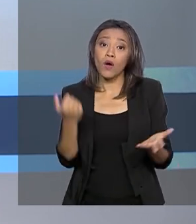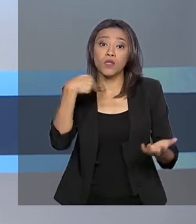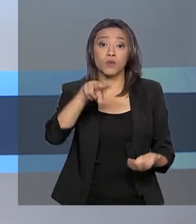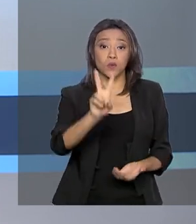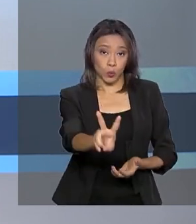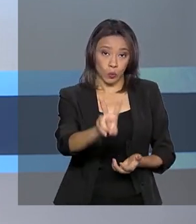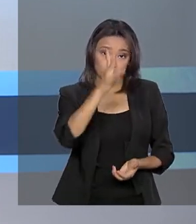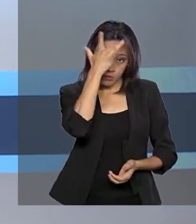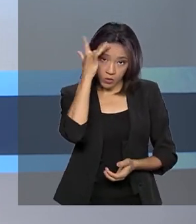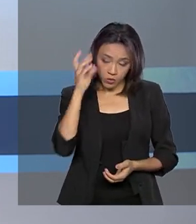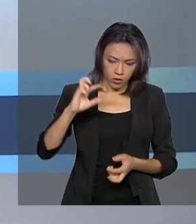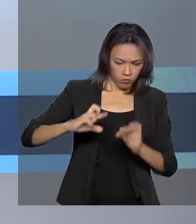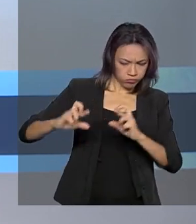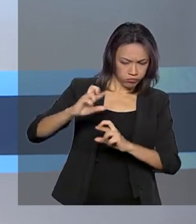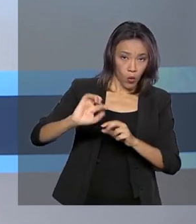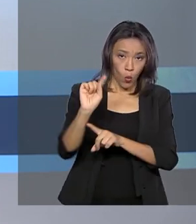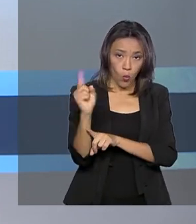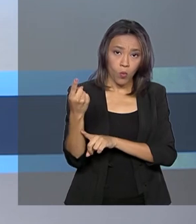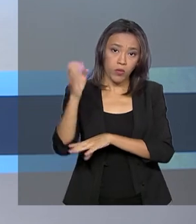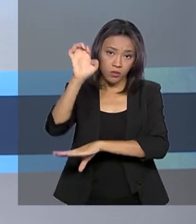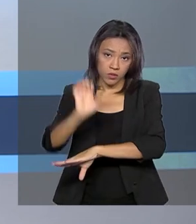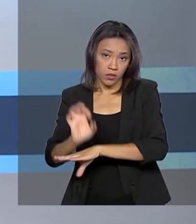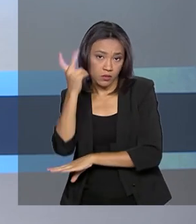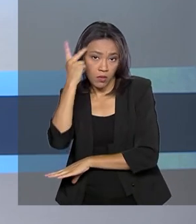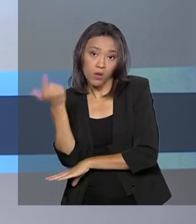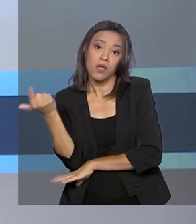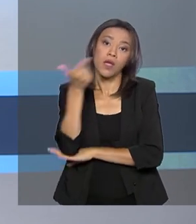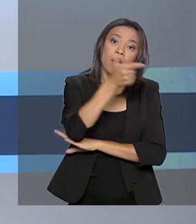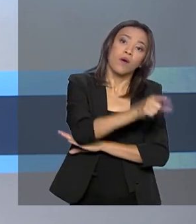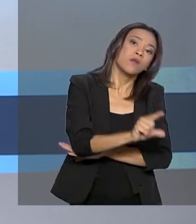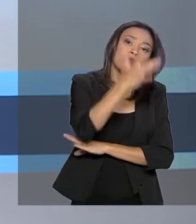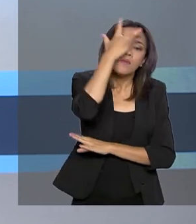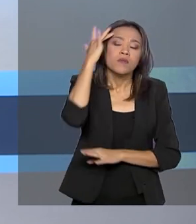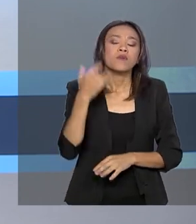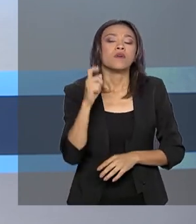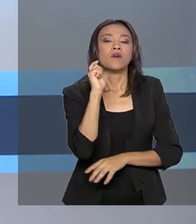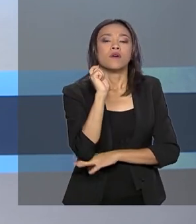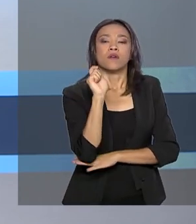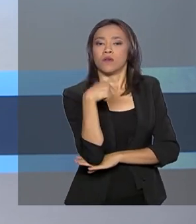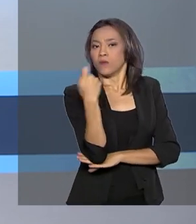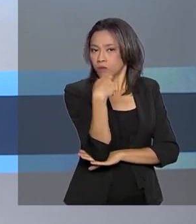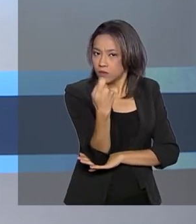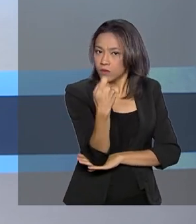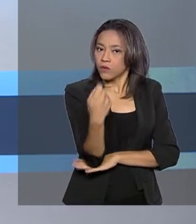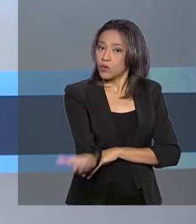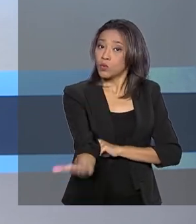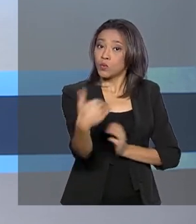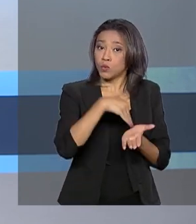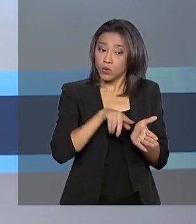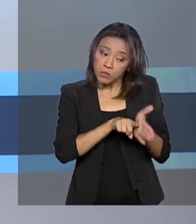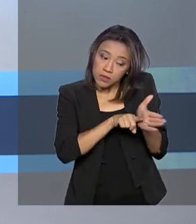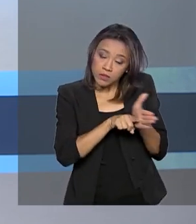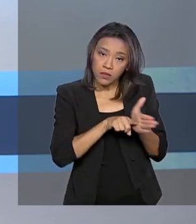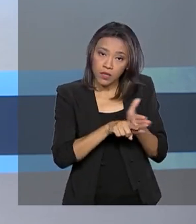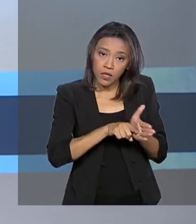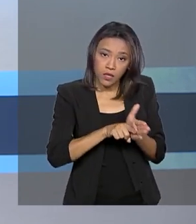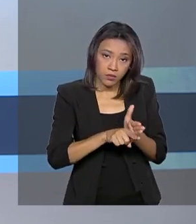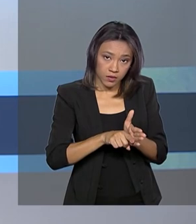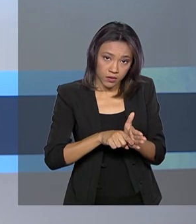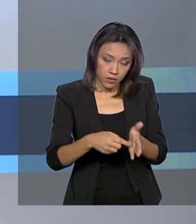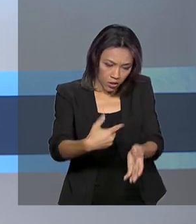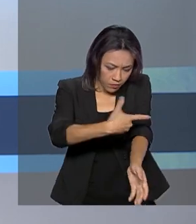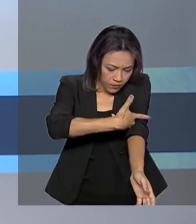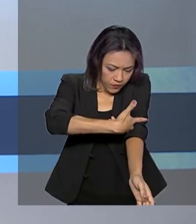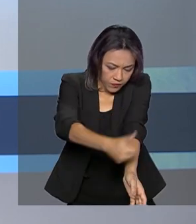estão sendo monitoradas, uma em São Paulo e outra no Rio Grande do Sul. E os últimos exames de sangue coletados dos